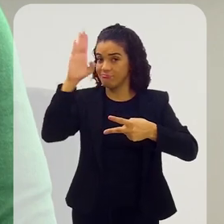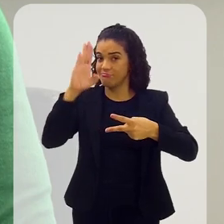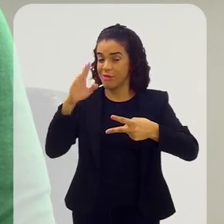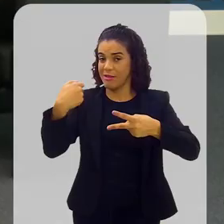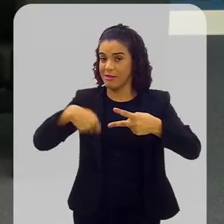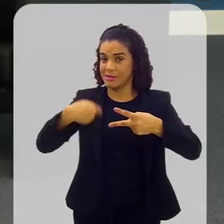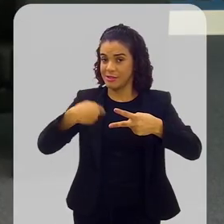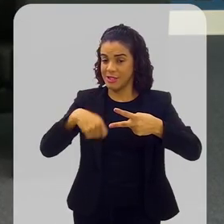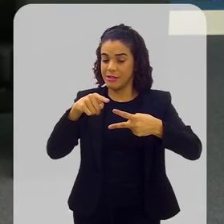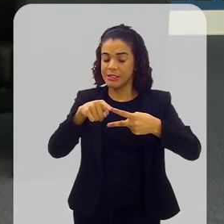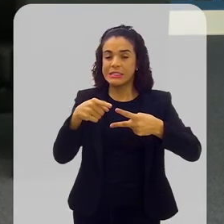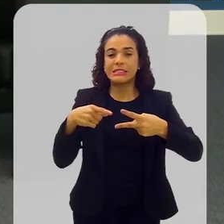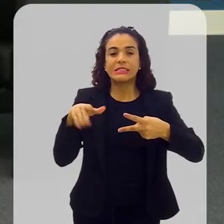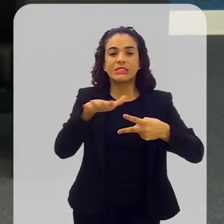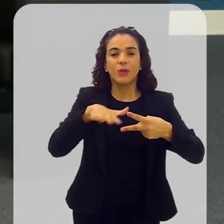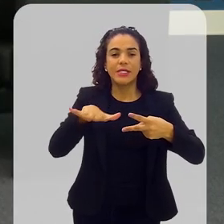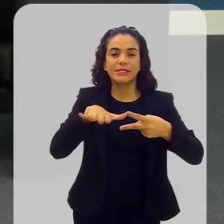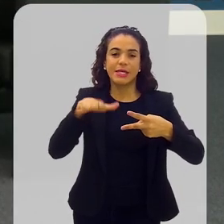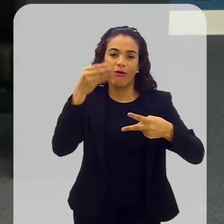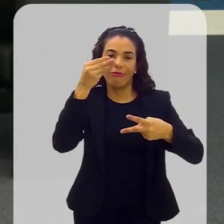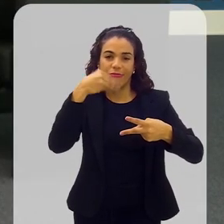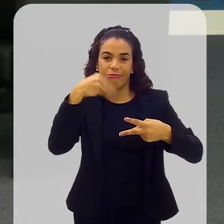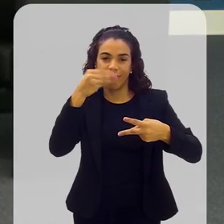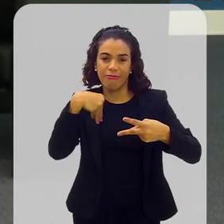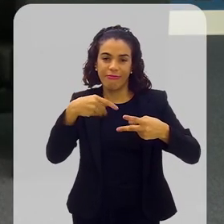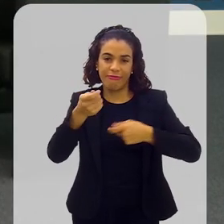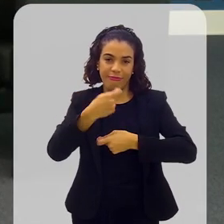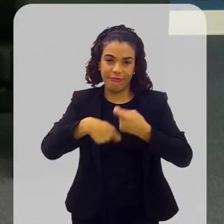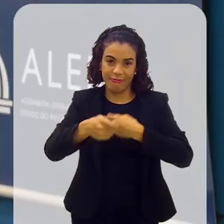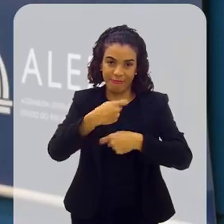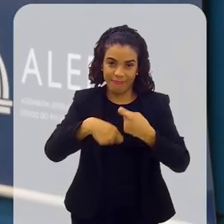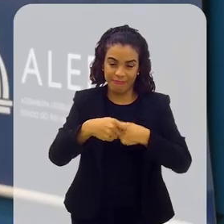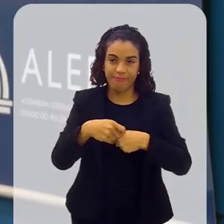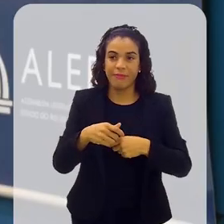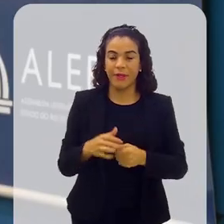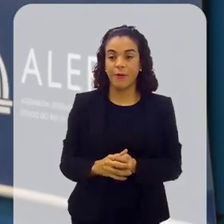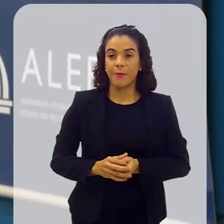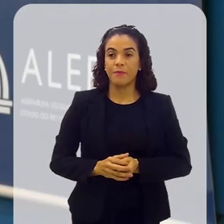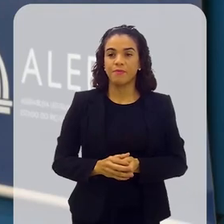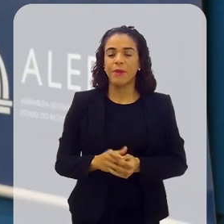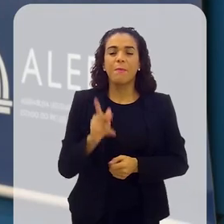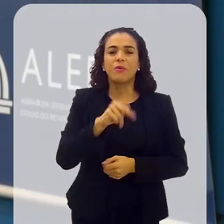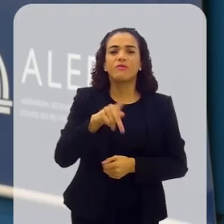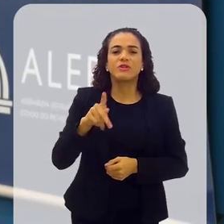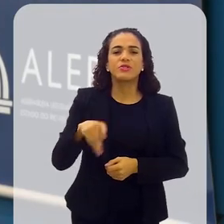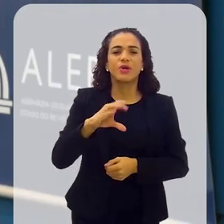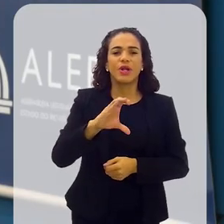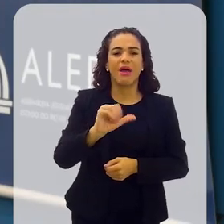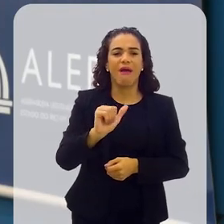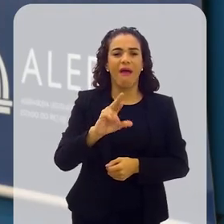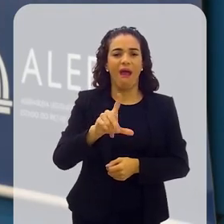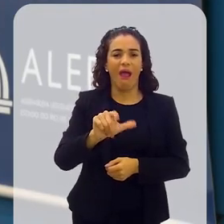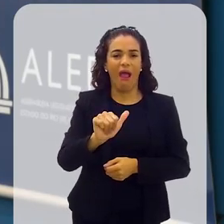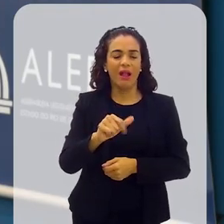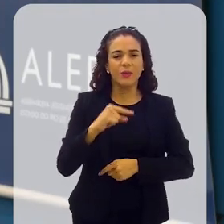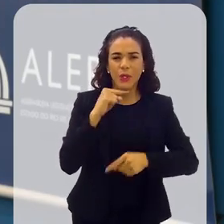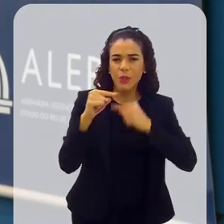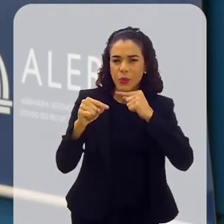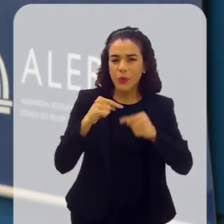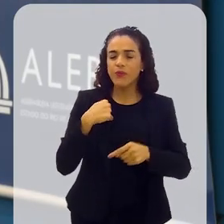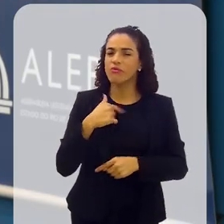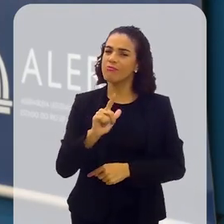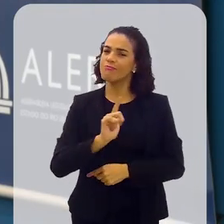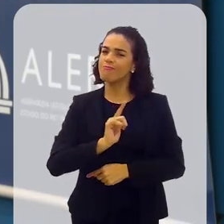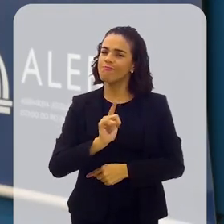essenciais, miserabilidade e vulnerabilidade. Professora Carla, eu queria perguntar uma